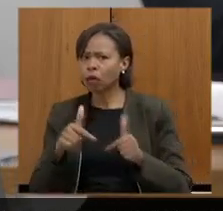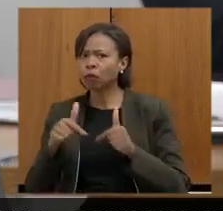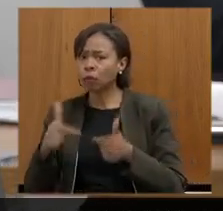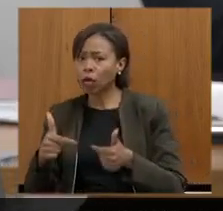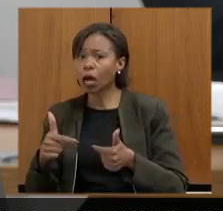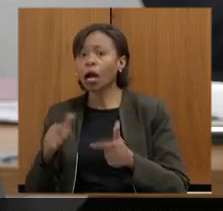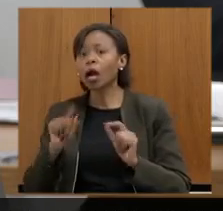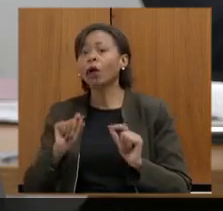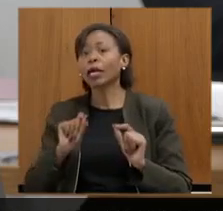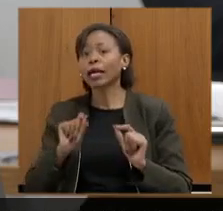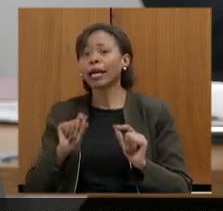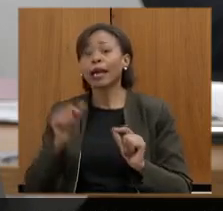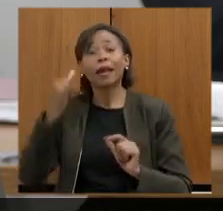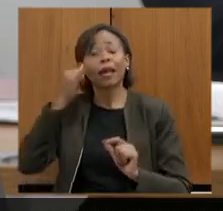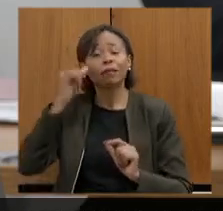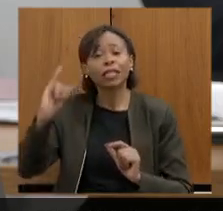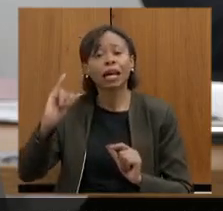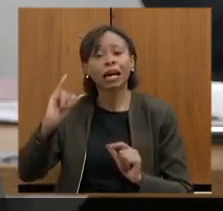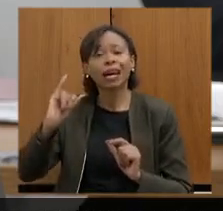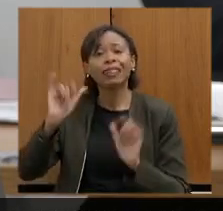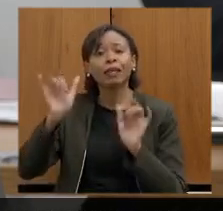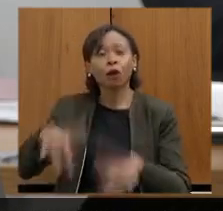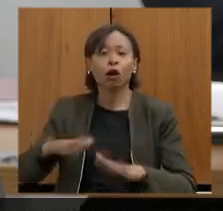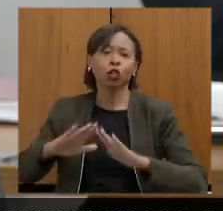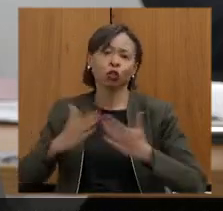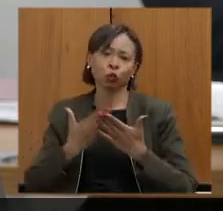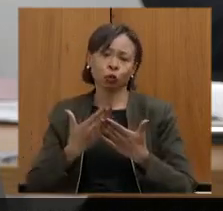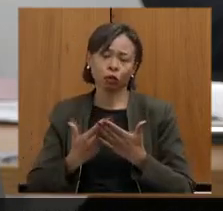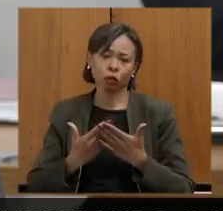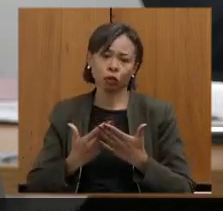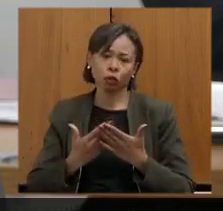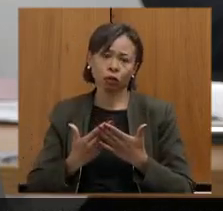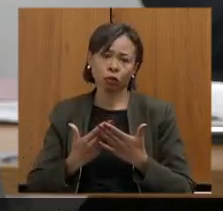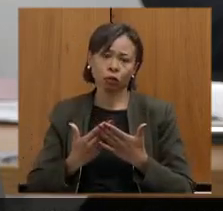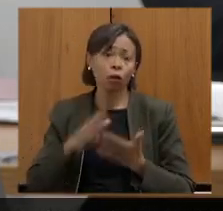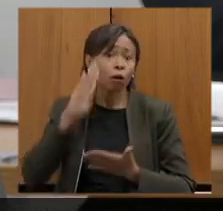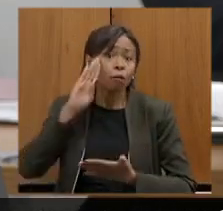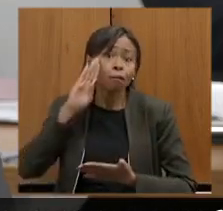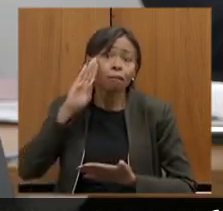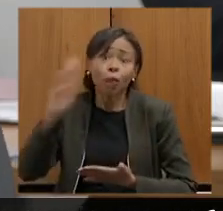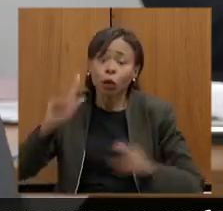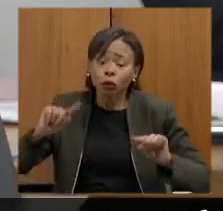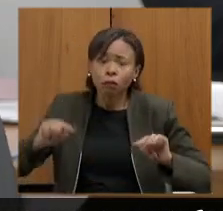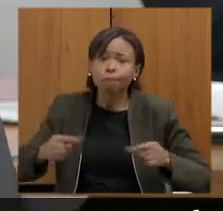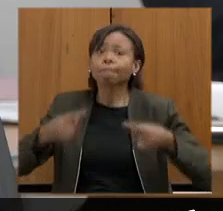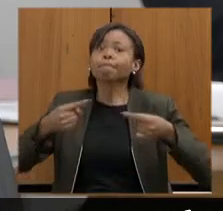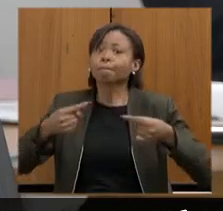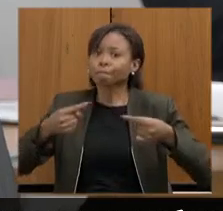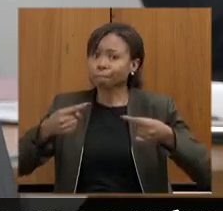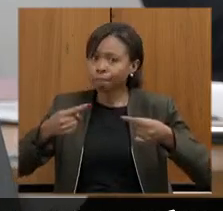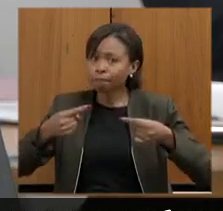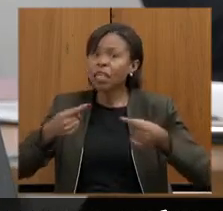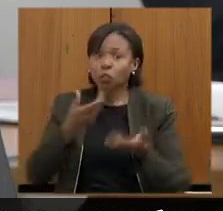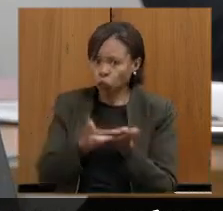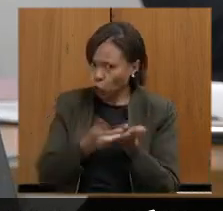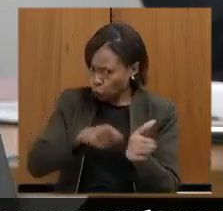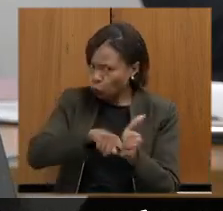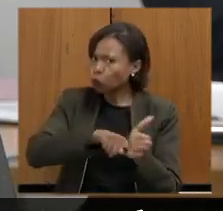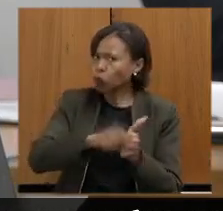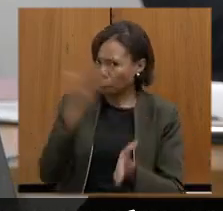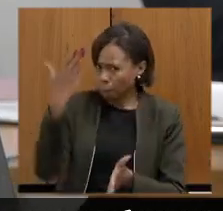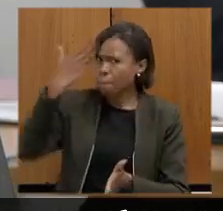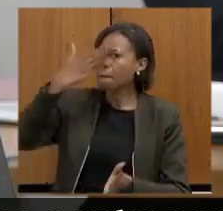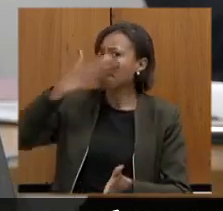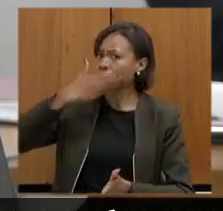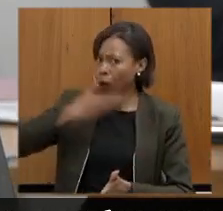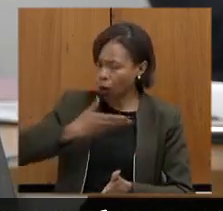escolar. E qual é, talvez, o maior desafio que a gente tenha, inclusive comprovado por estudos científicos. A gente